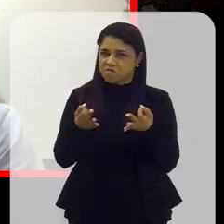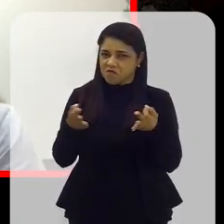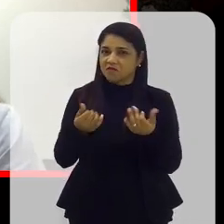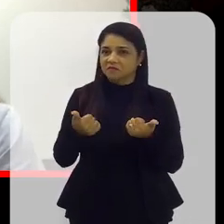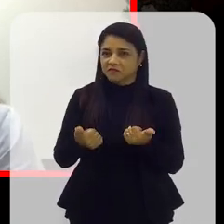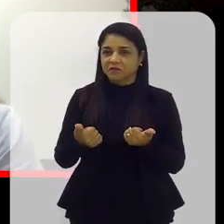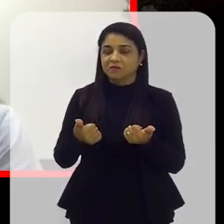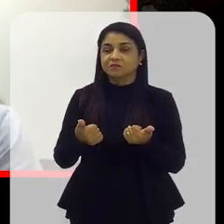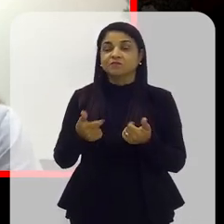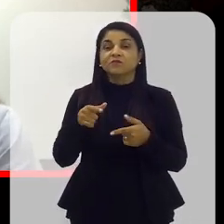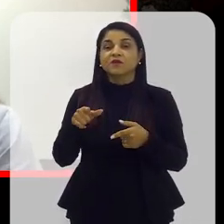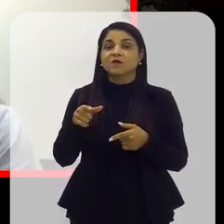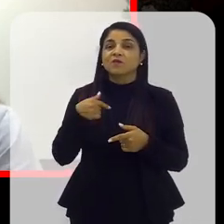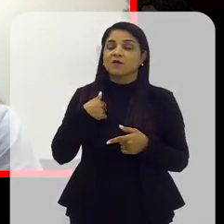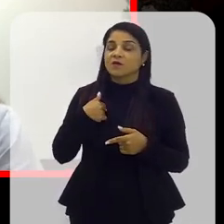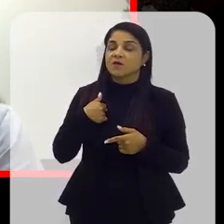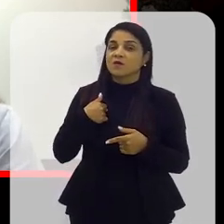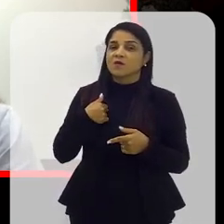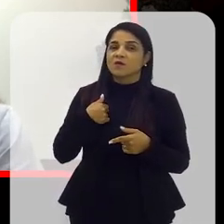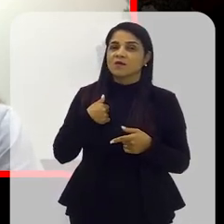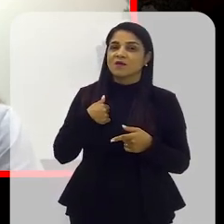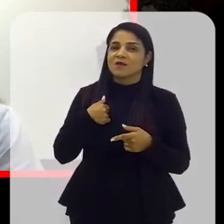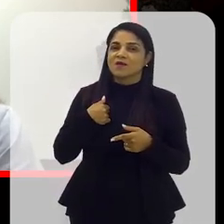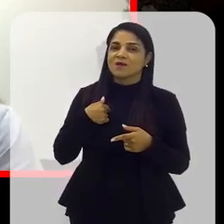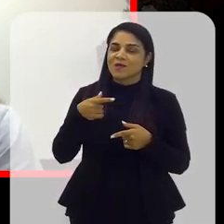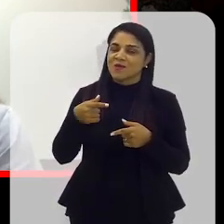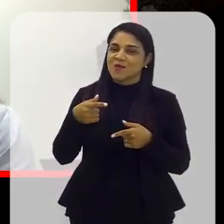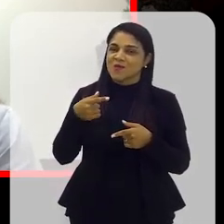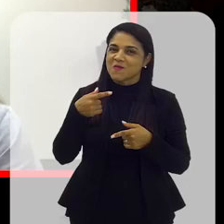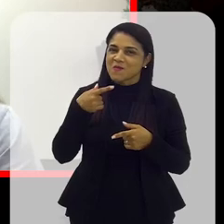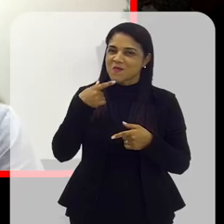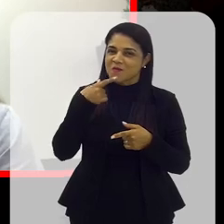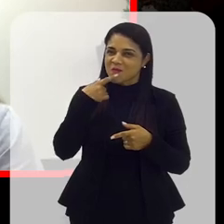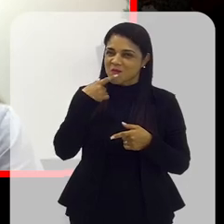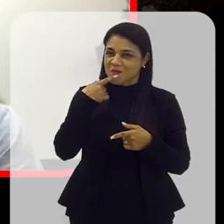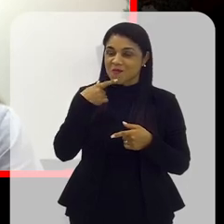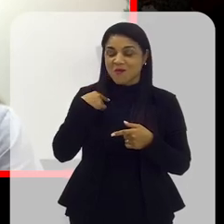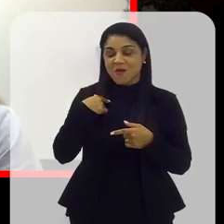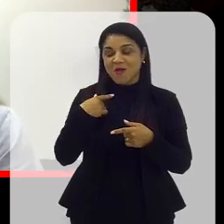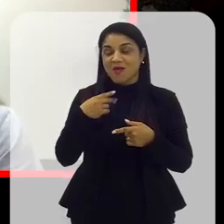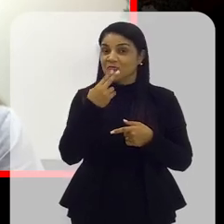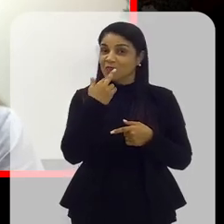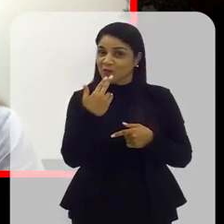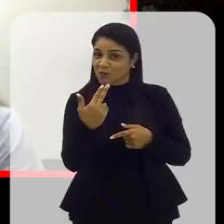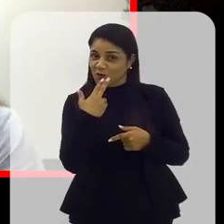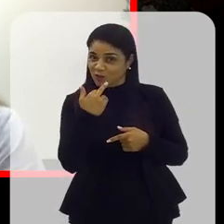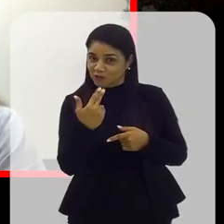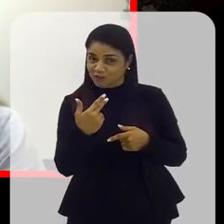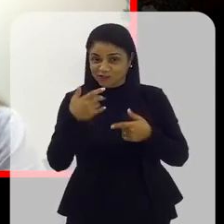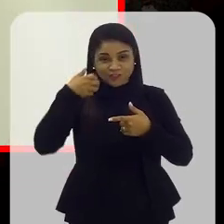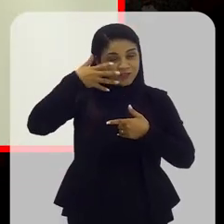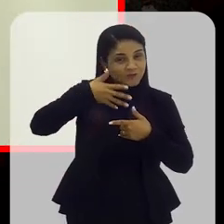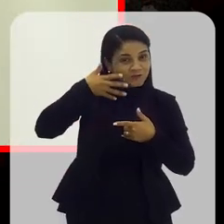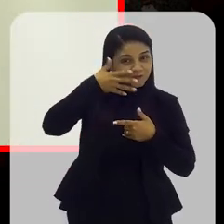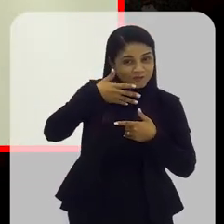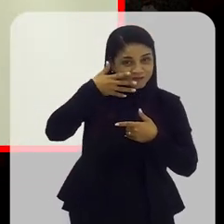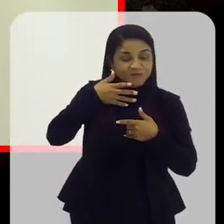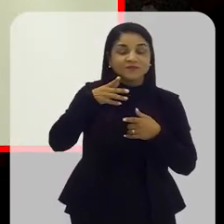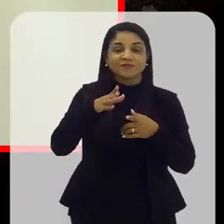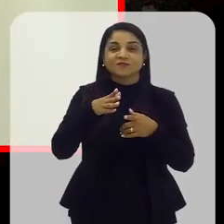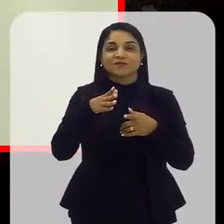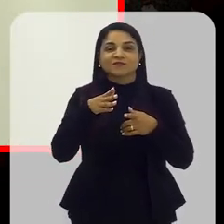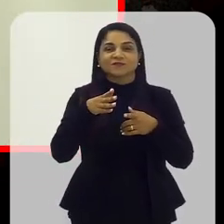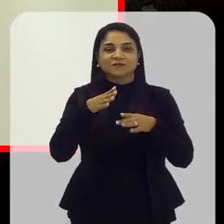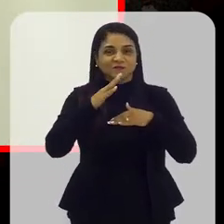Perfeito. Puxando um pouquinho a sardinha, assim, para o lado da nutrologia, a gente sabe